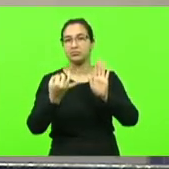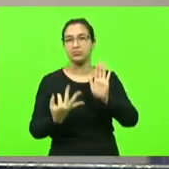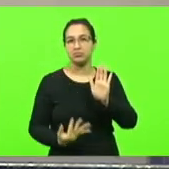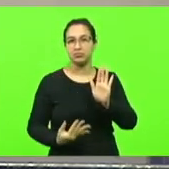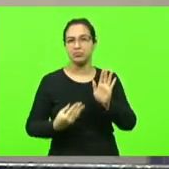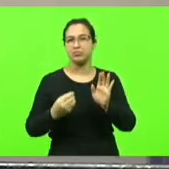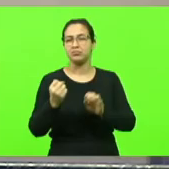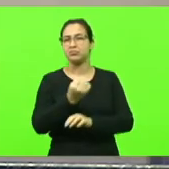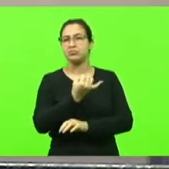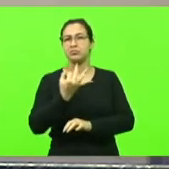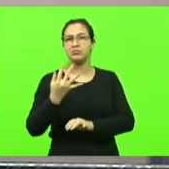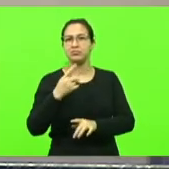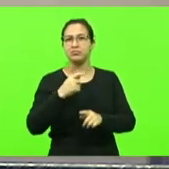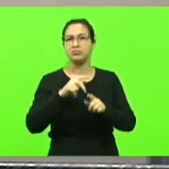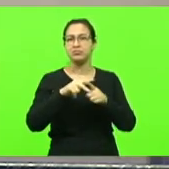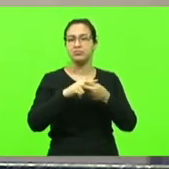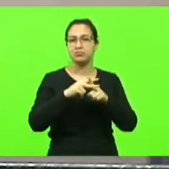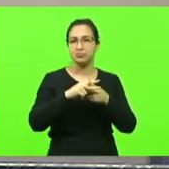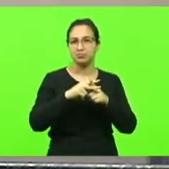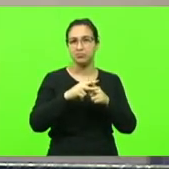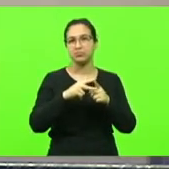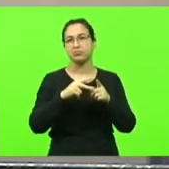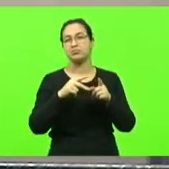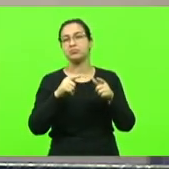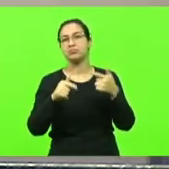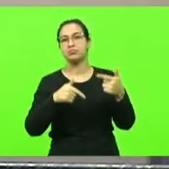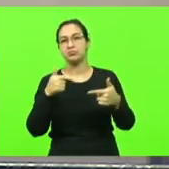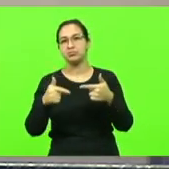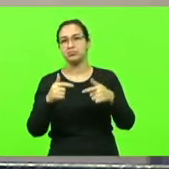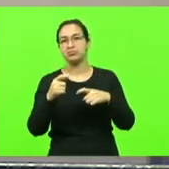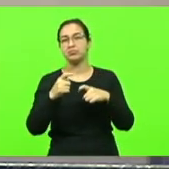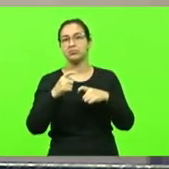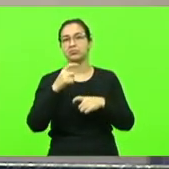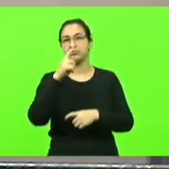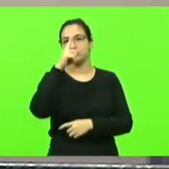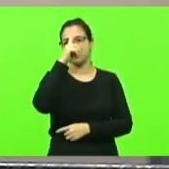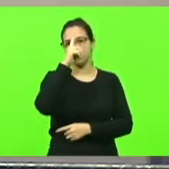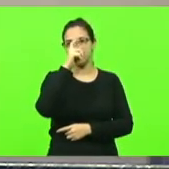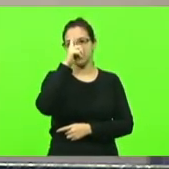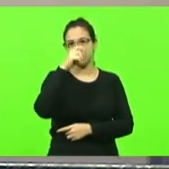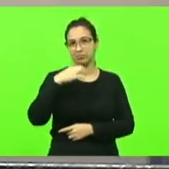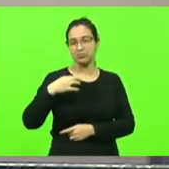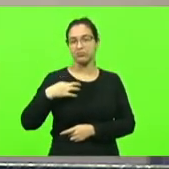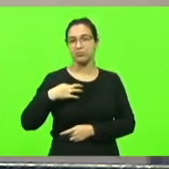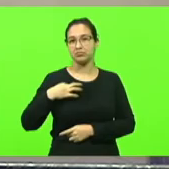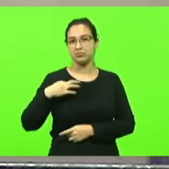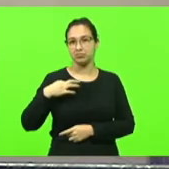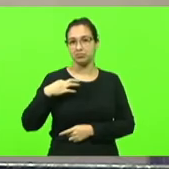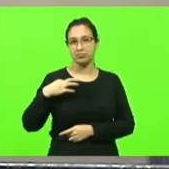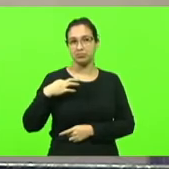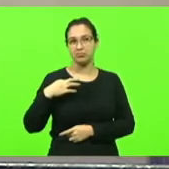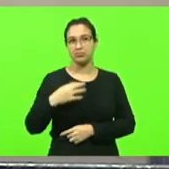custeio e manutenção dos serviços de saúde dos hospitais filantrópicos em discussão